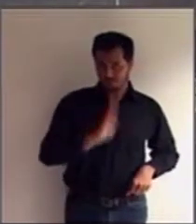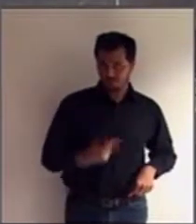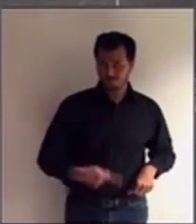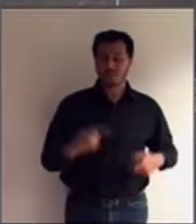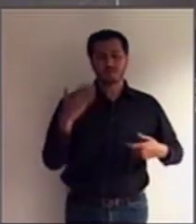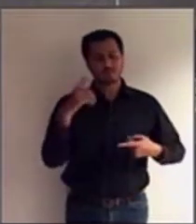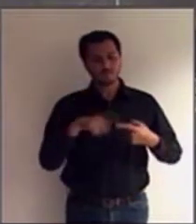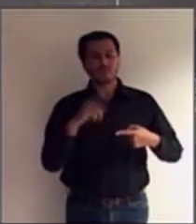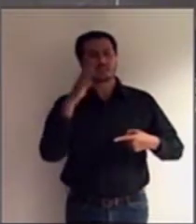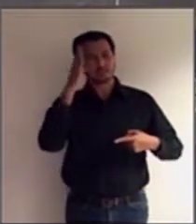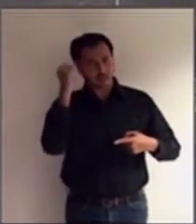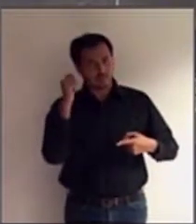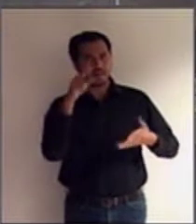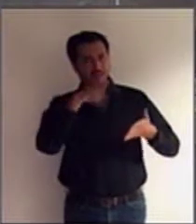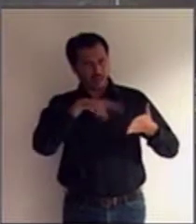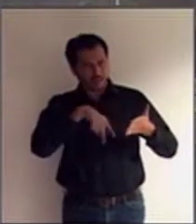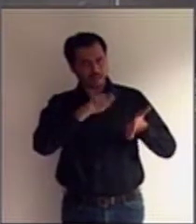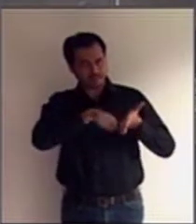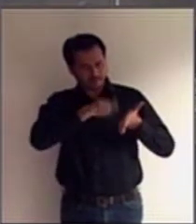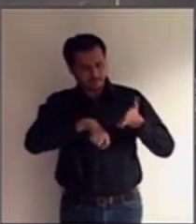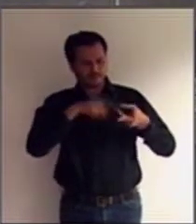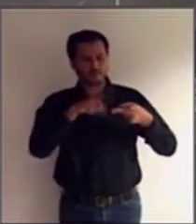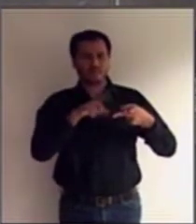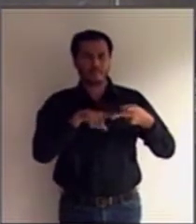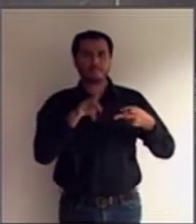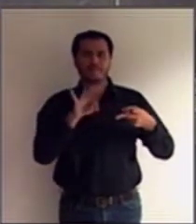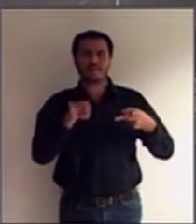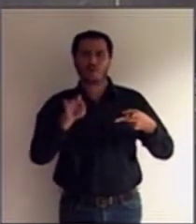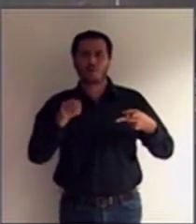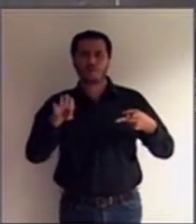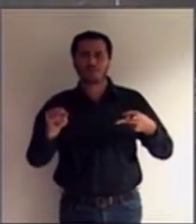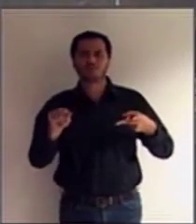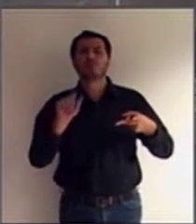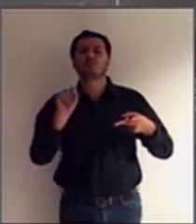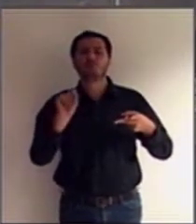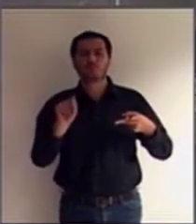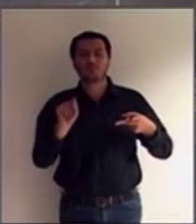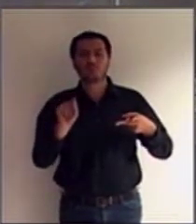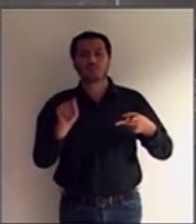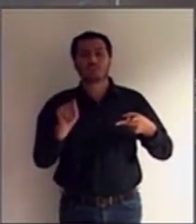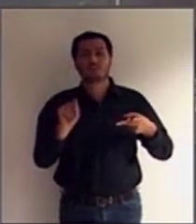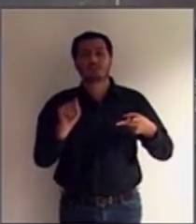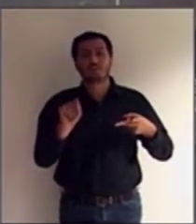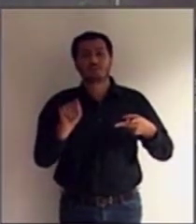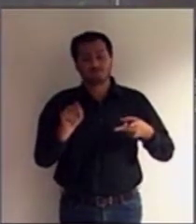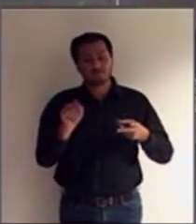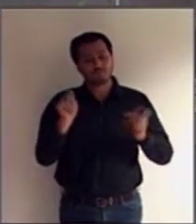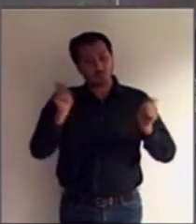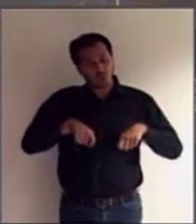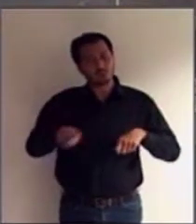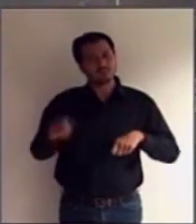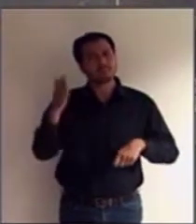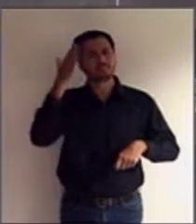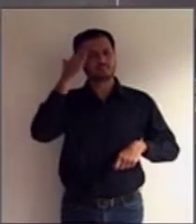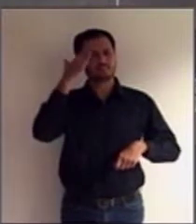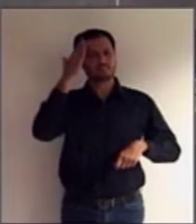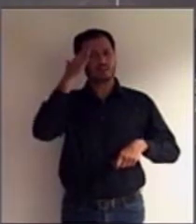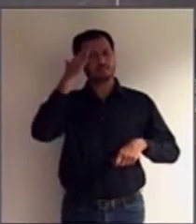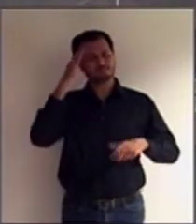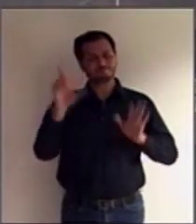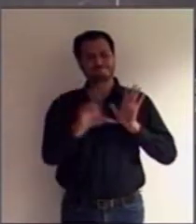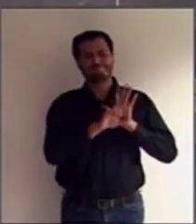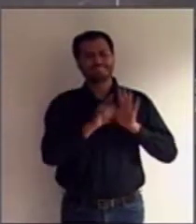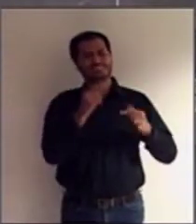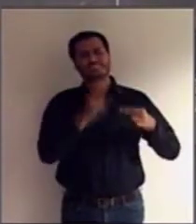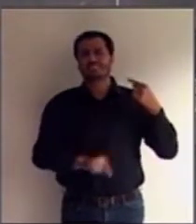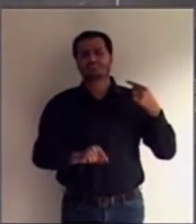ler e escrever, ser penalmente imputável, ou seja, se cometer um crime, ter consciência da ilegalidade